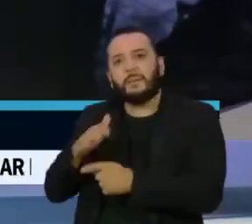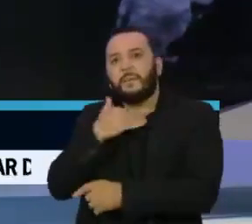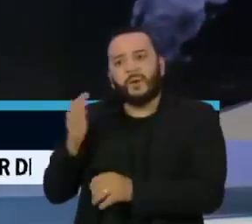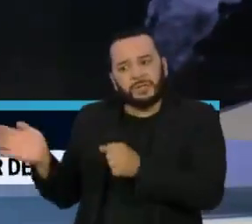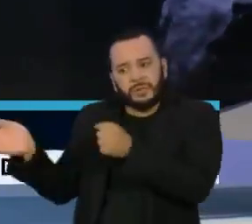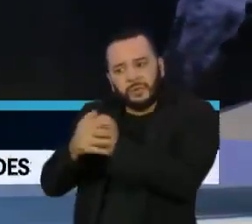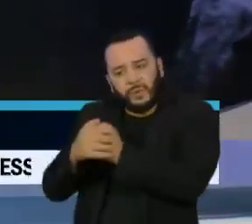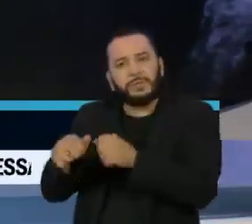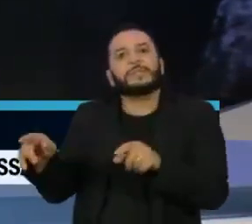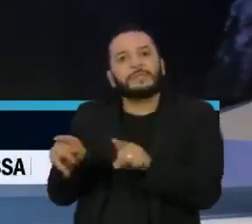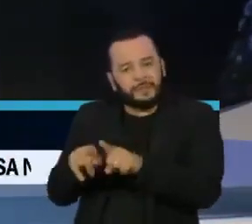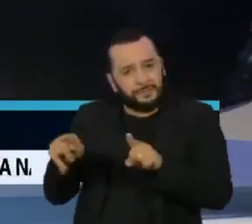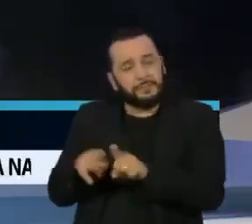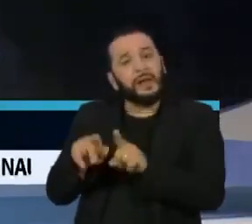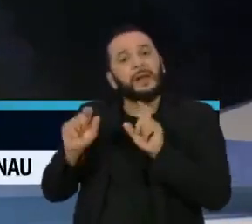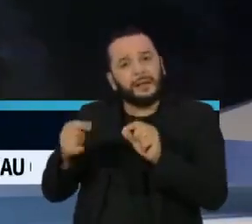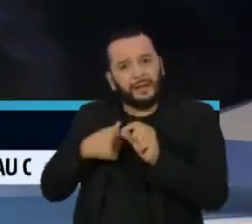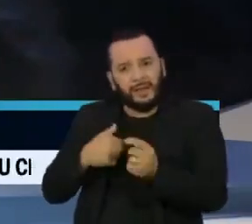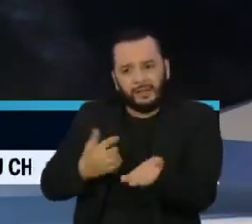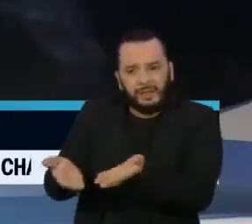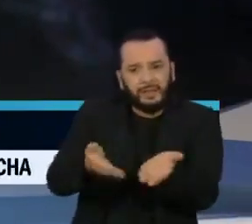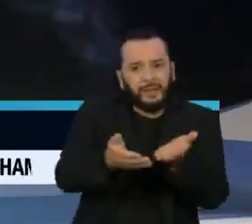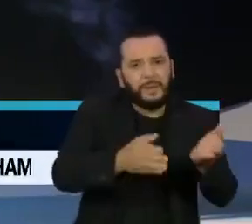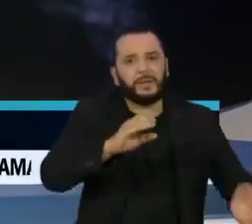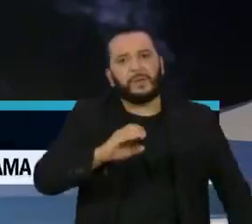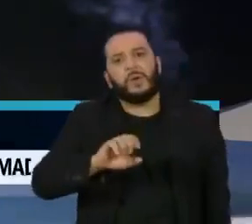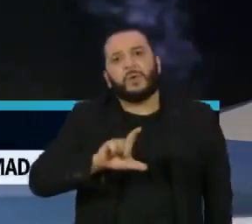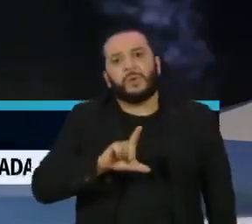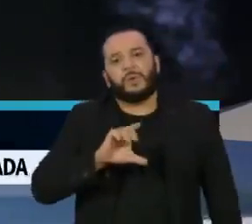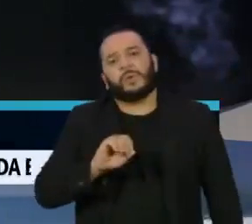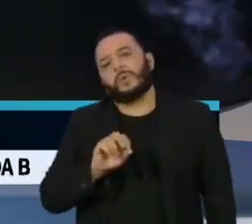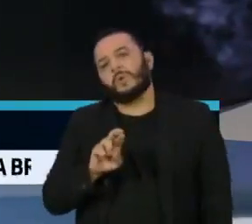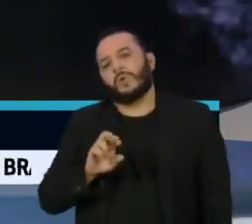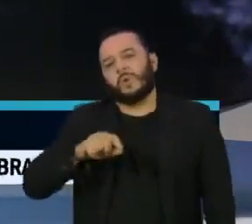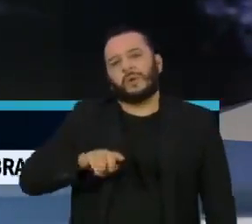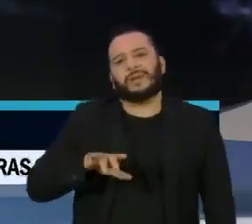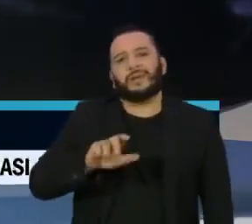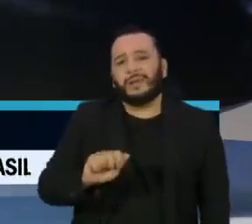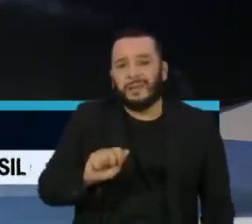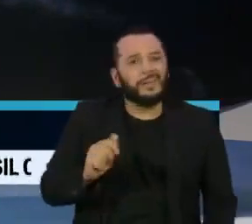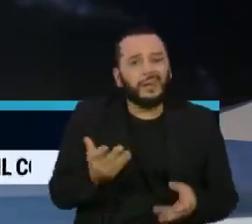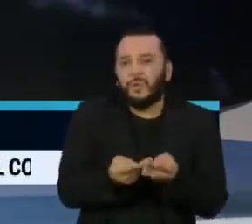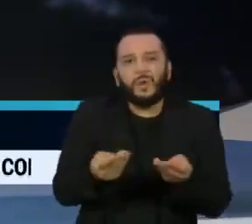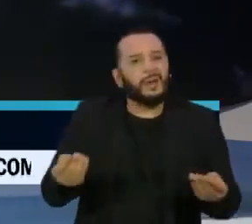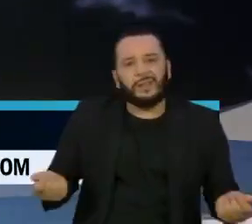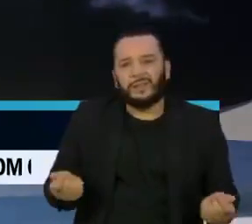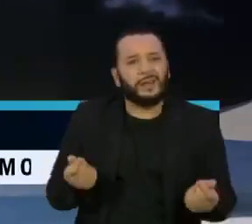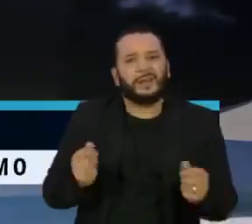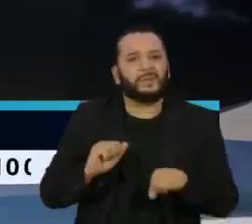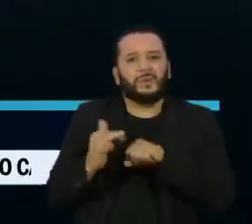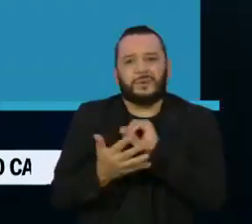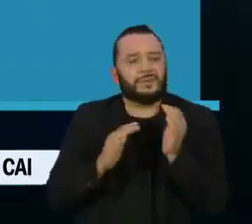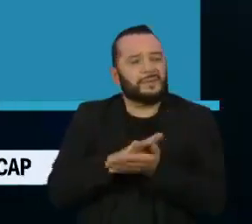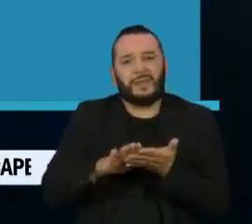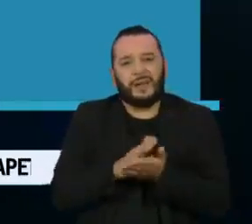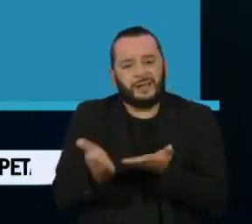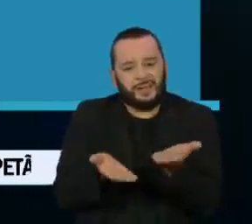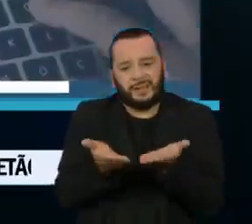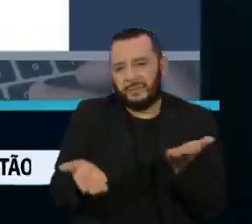e de realizar, sem consentimento dos pacientes, um estudo com medicamentos ineficazes contra a doença.